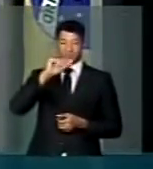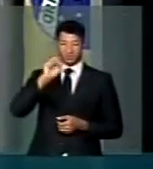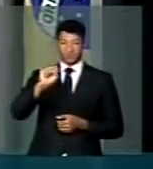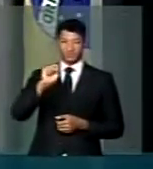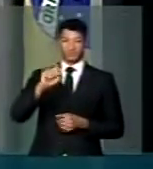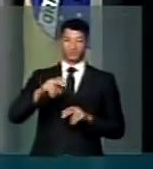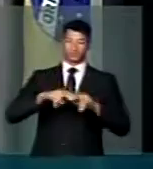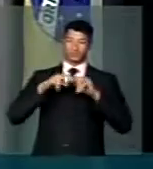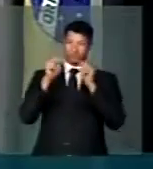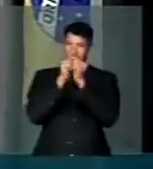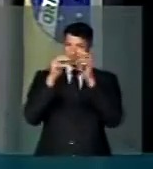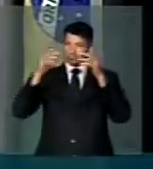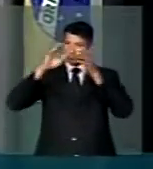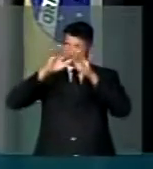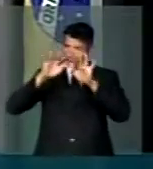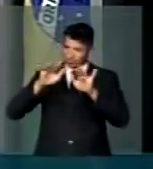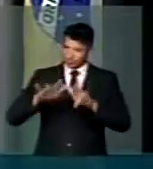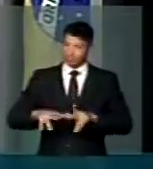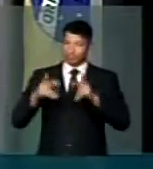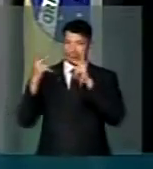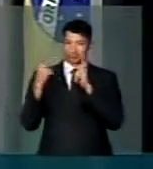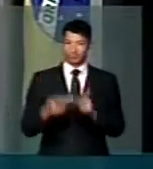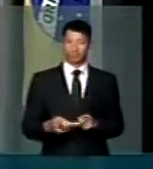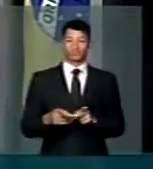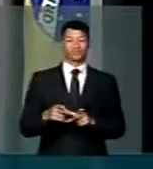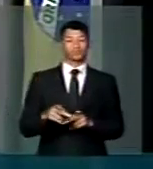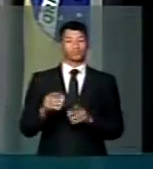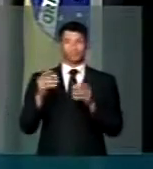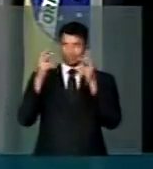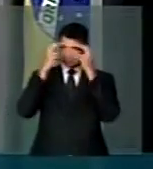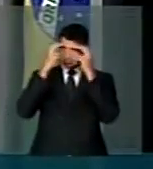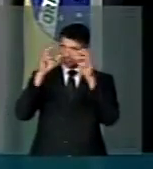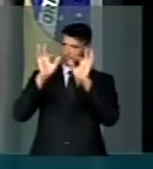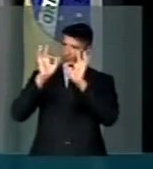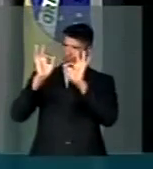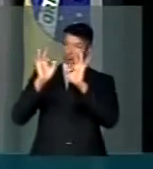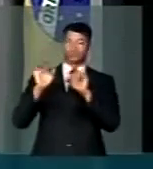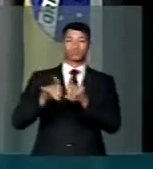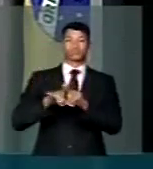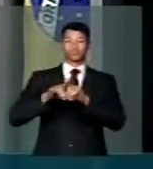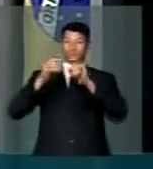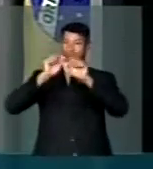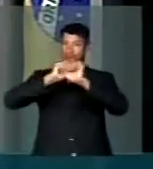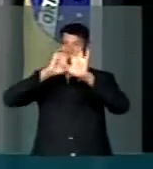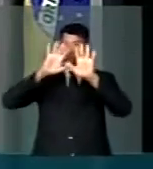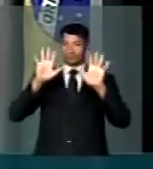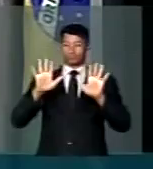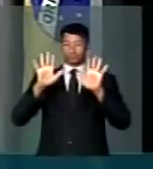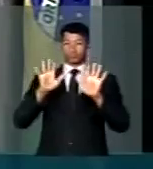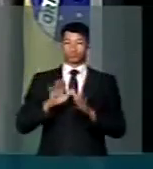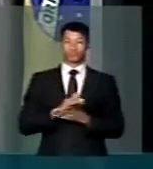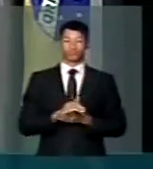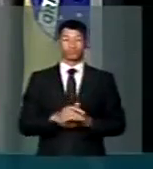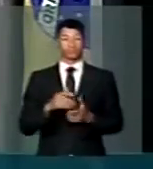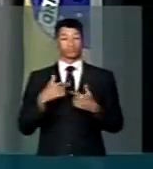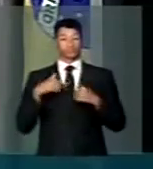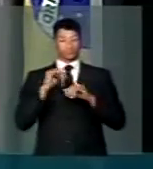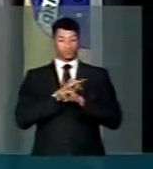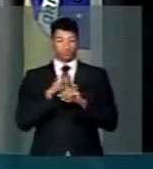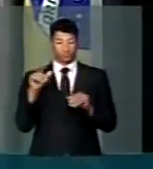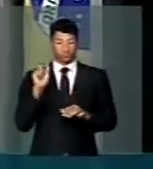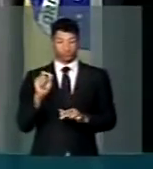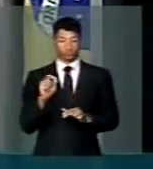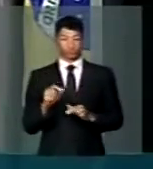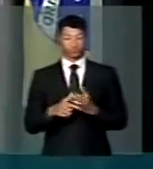pelo brilhante relatório, pelo projeto de alto nível e trazer alguns esclarecimentos. Eu diria que